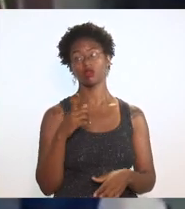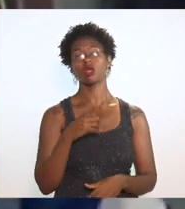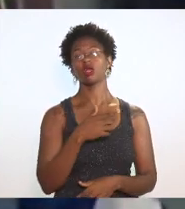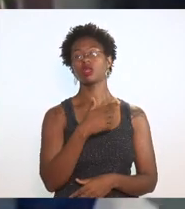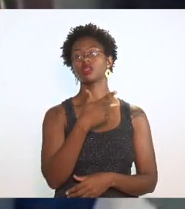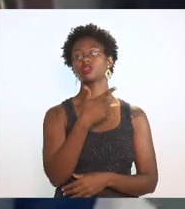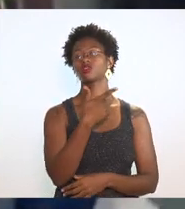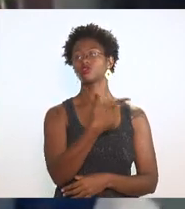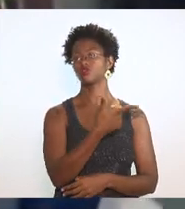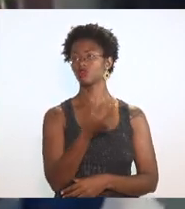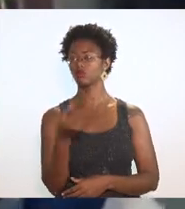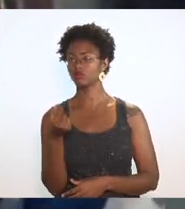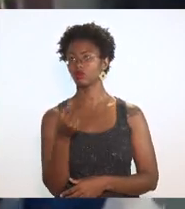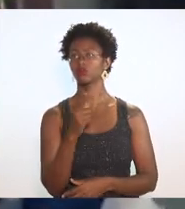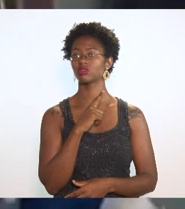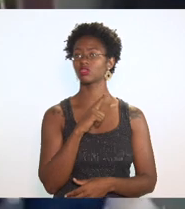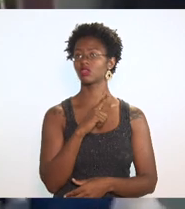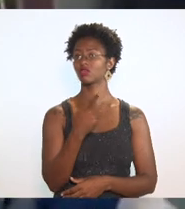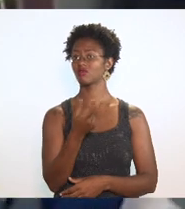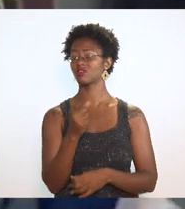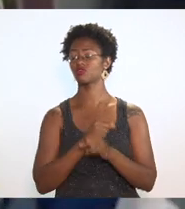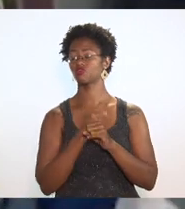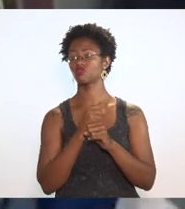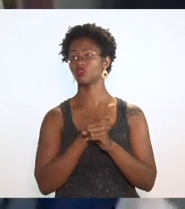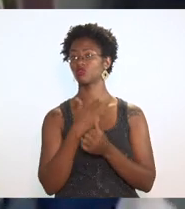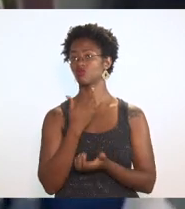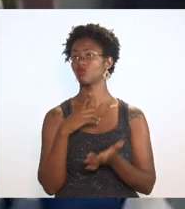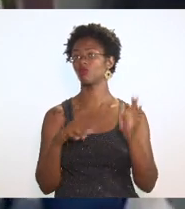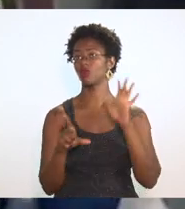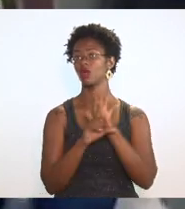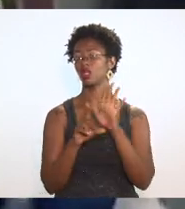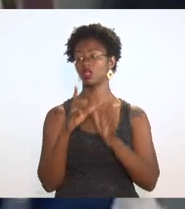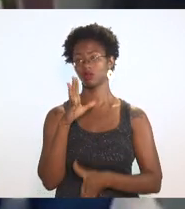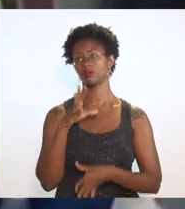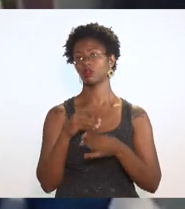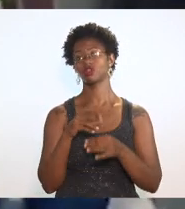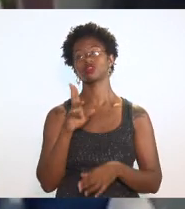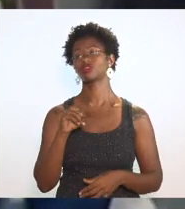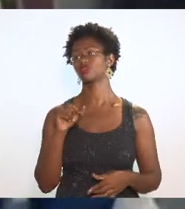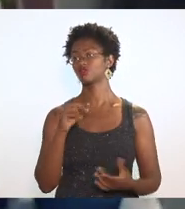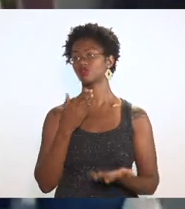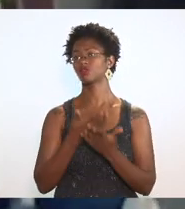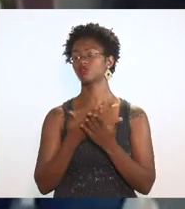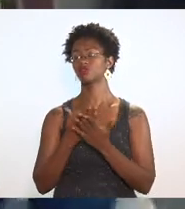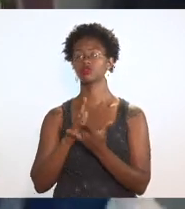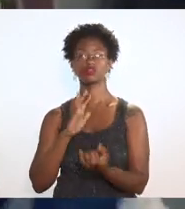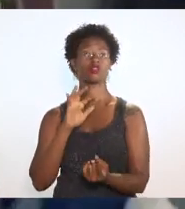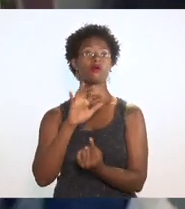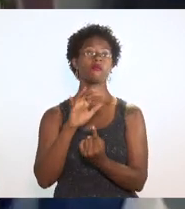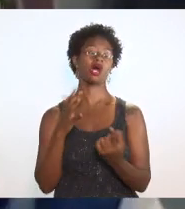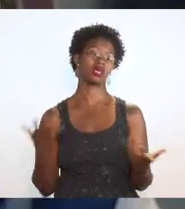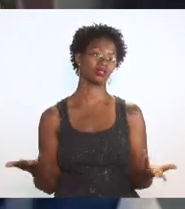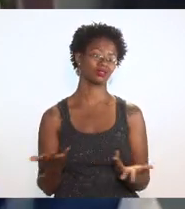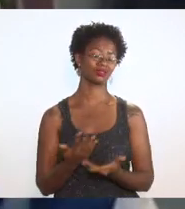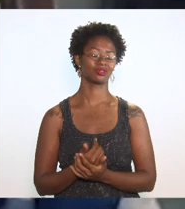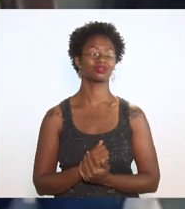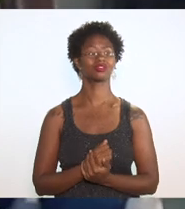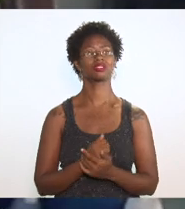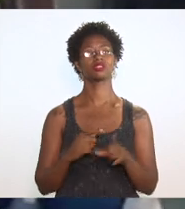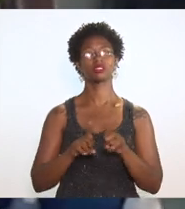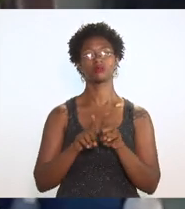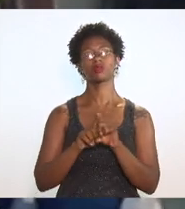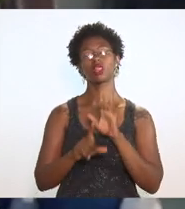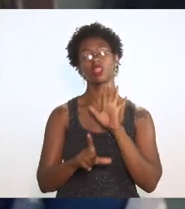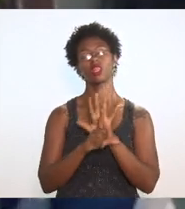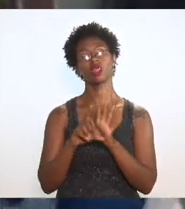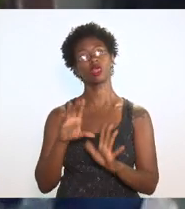anos 21 anos com uma lei complementar e nunca se fez um estudo de impacto e mais do que a lei complementar hoje